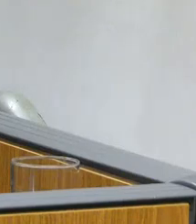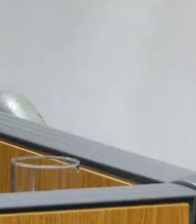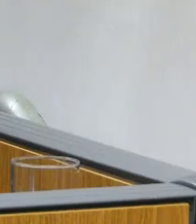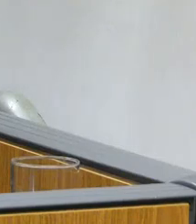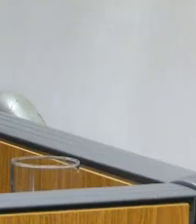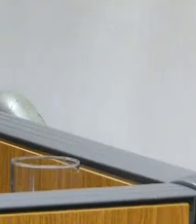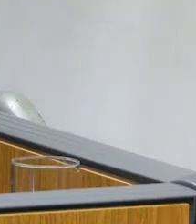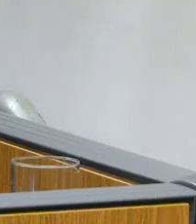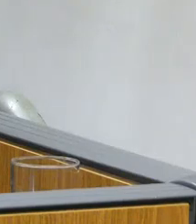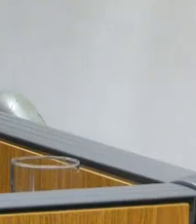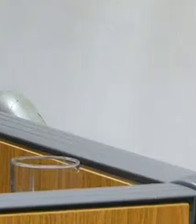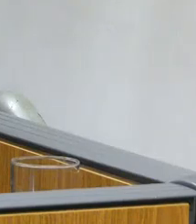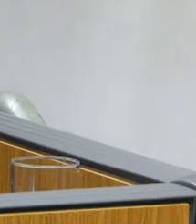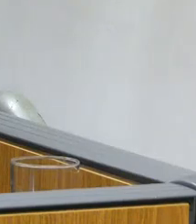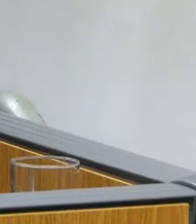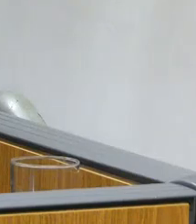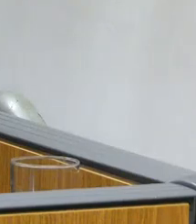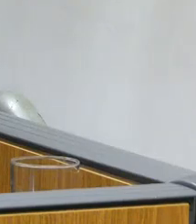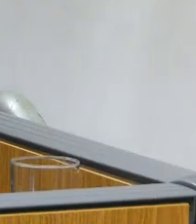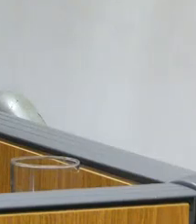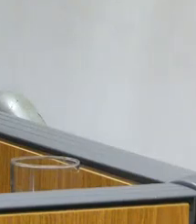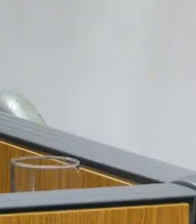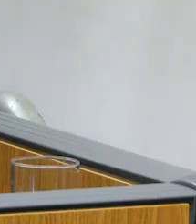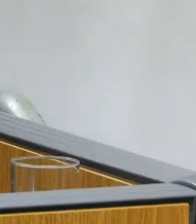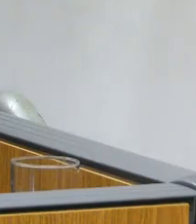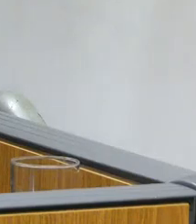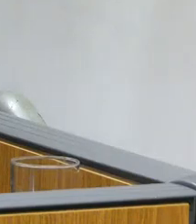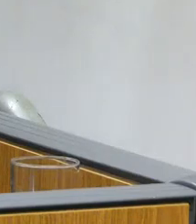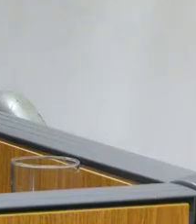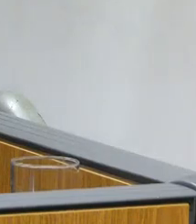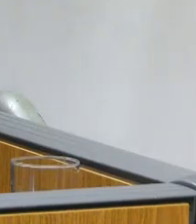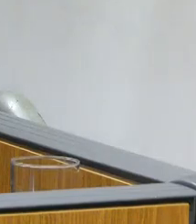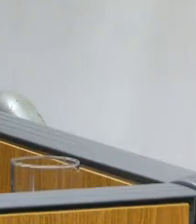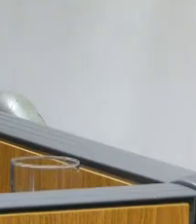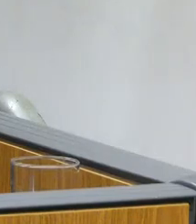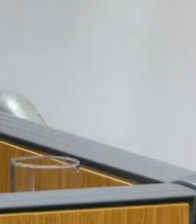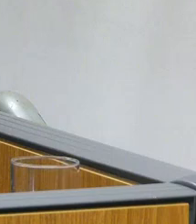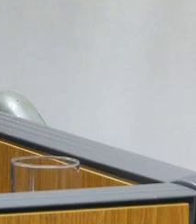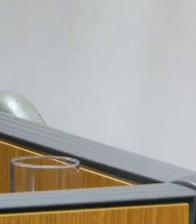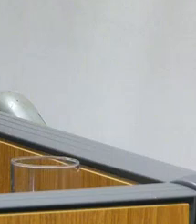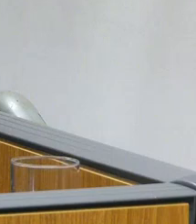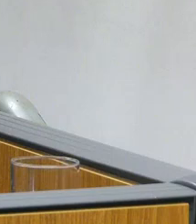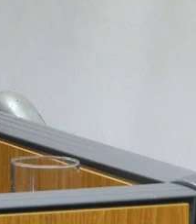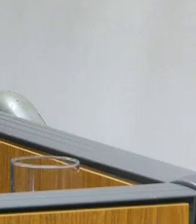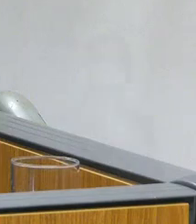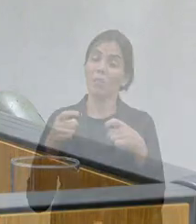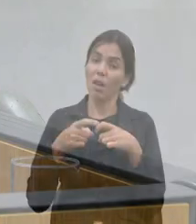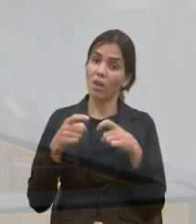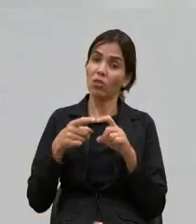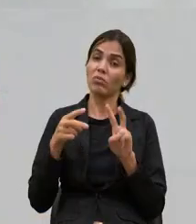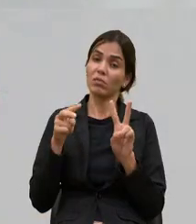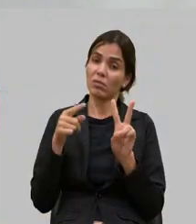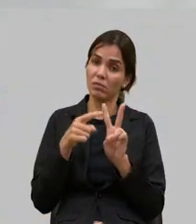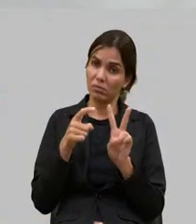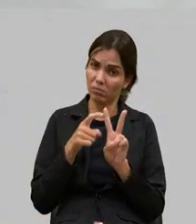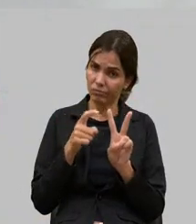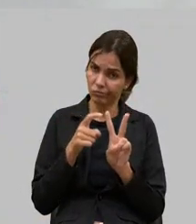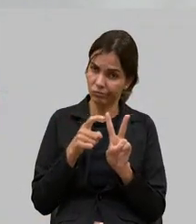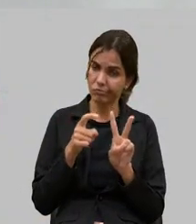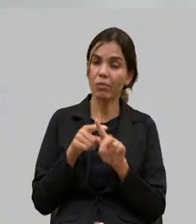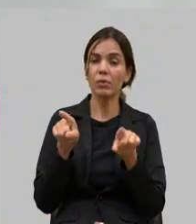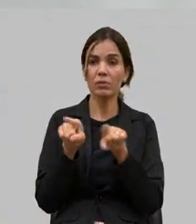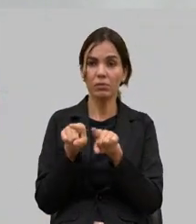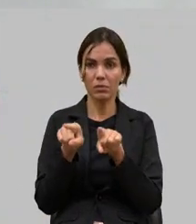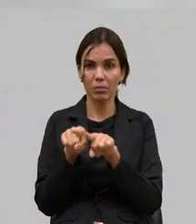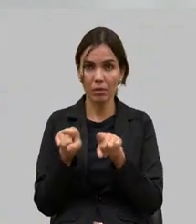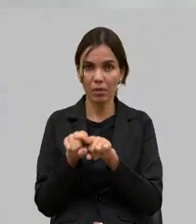política com a SEAPA porque eu sou médico veterinário também então isso facilita esse